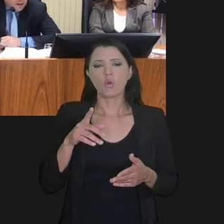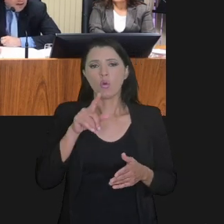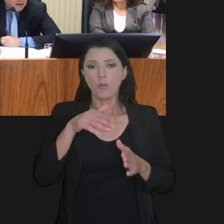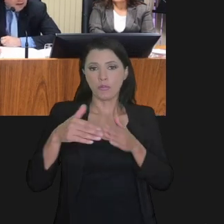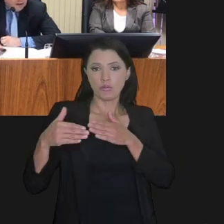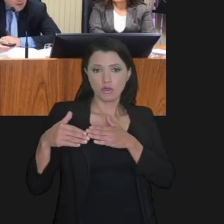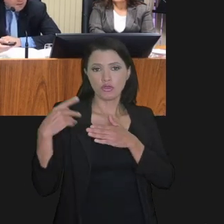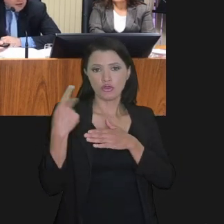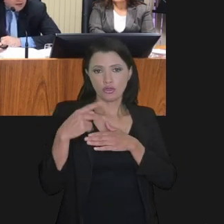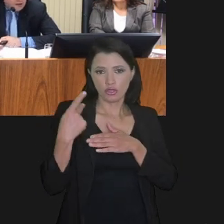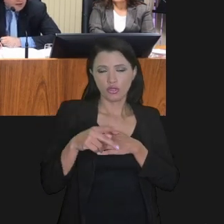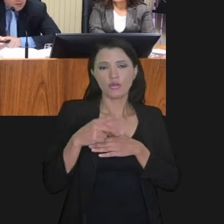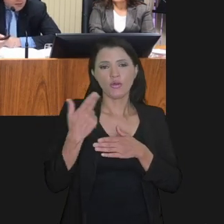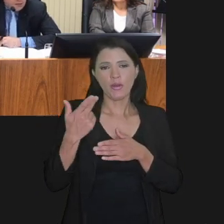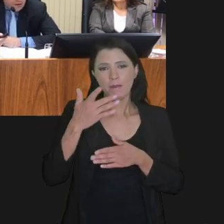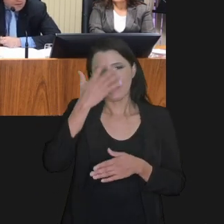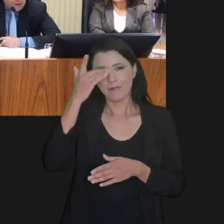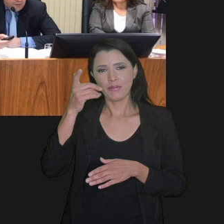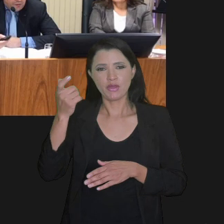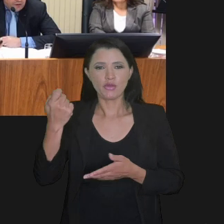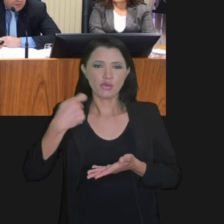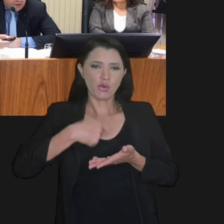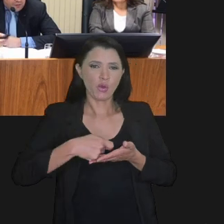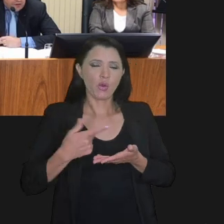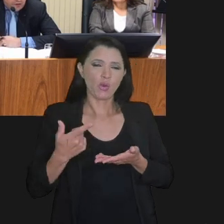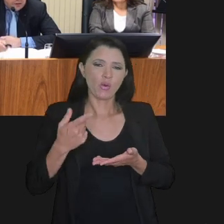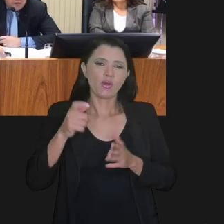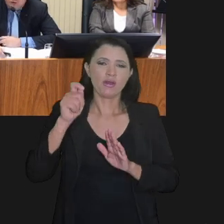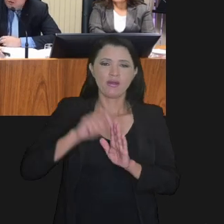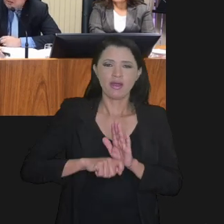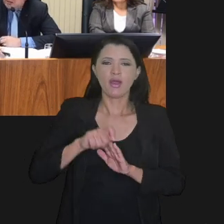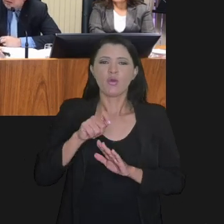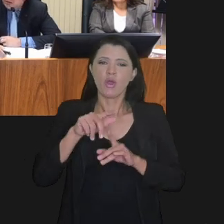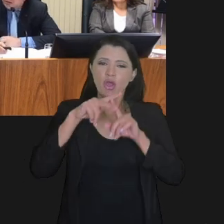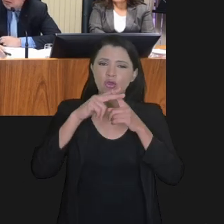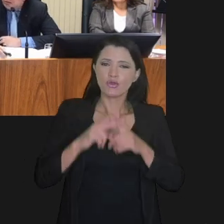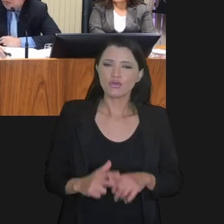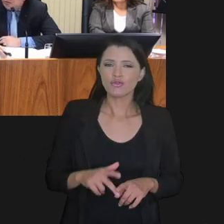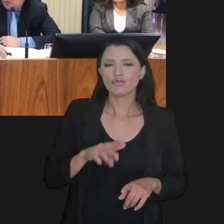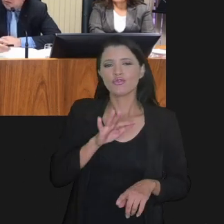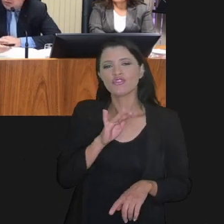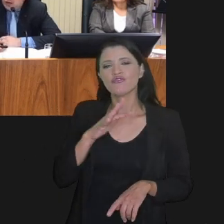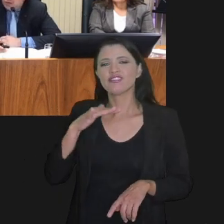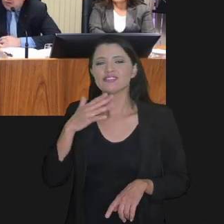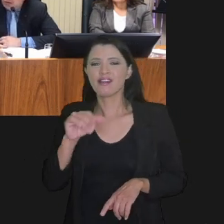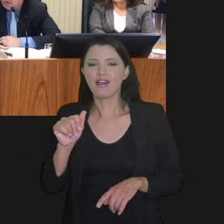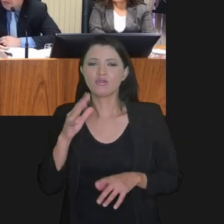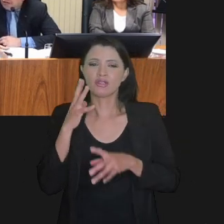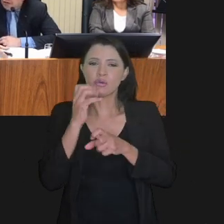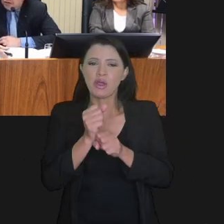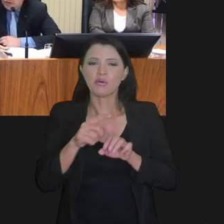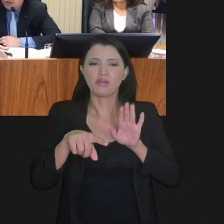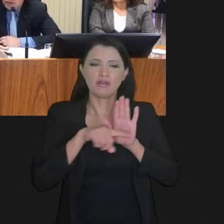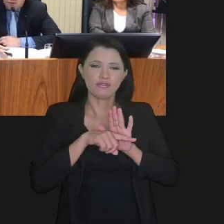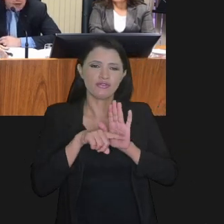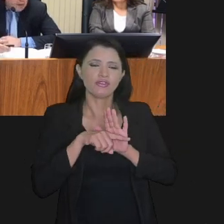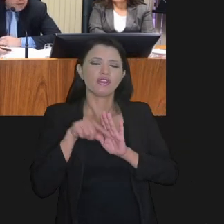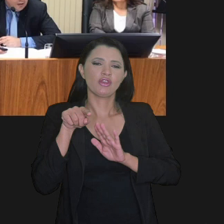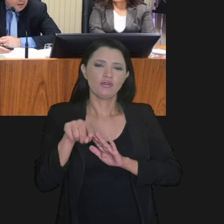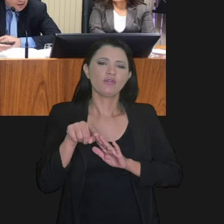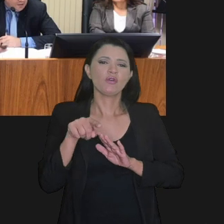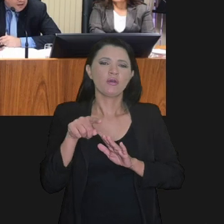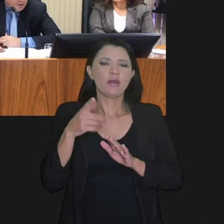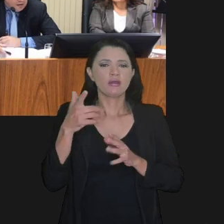E é um pleito muito grande de contribuinte, essa questão da atualização do prejuízo fiscal e mais cálculo negativo,